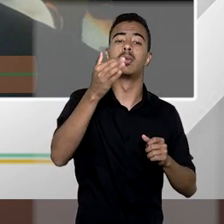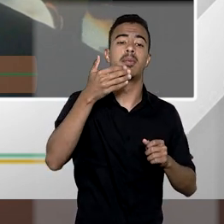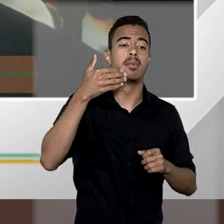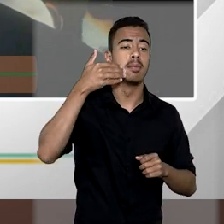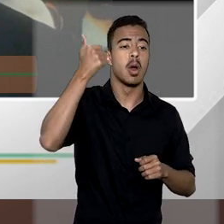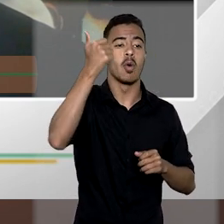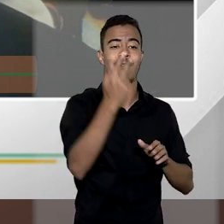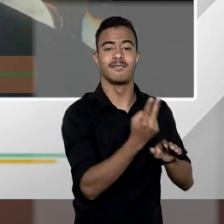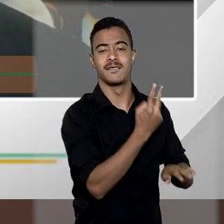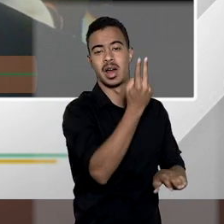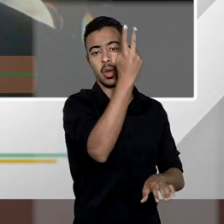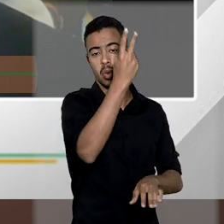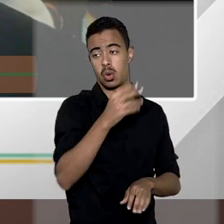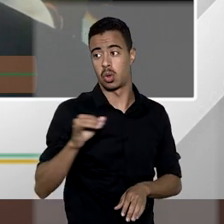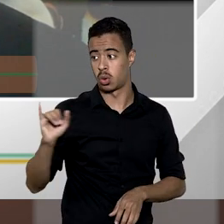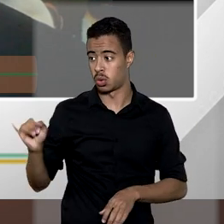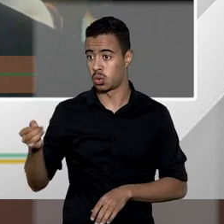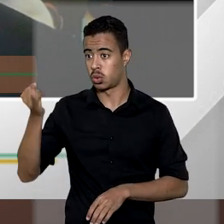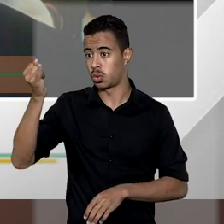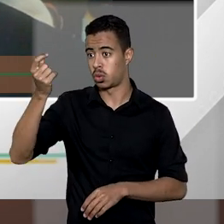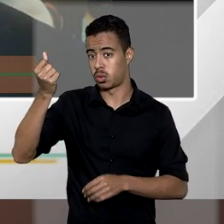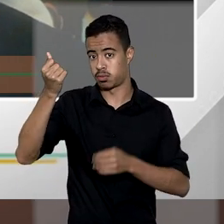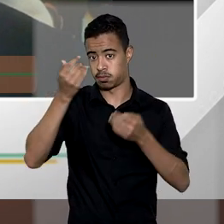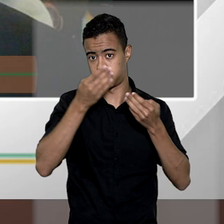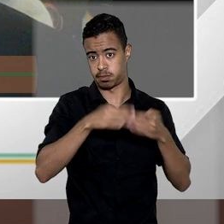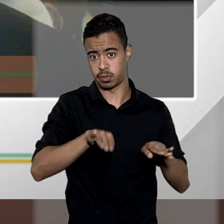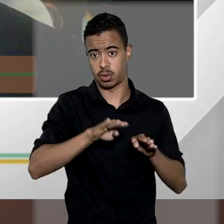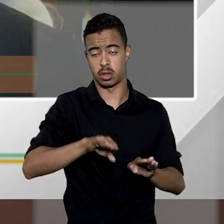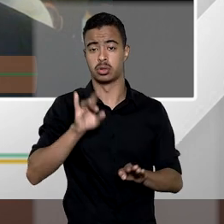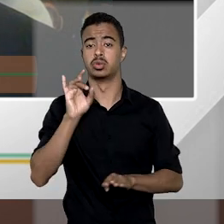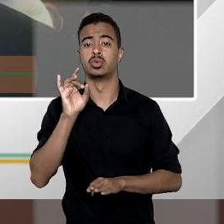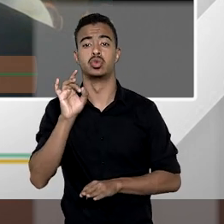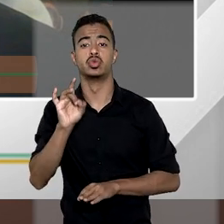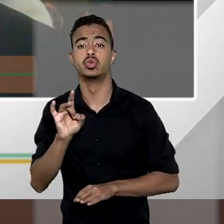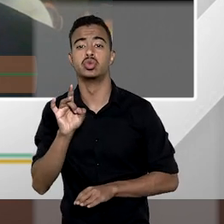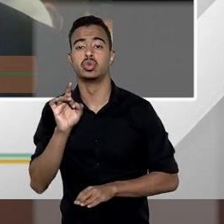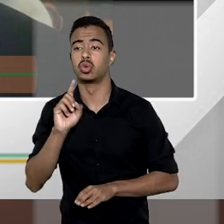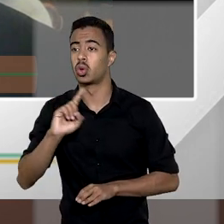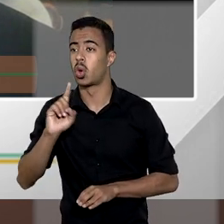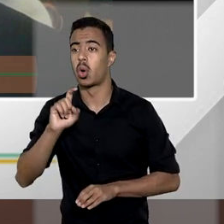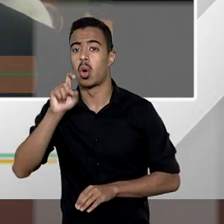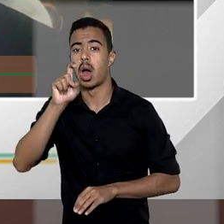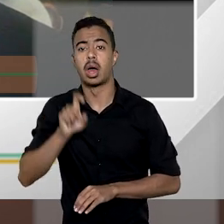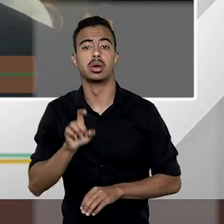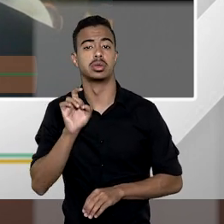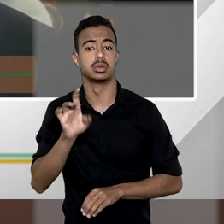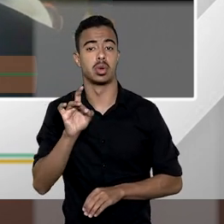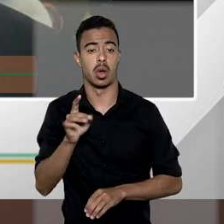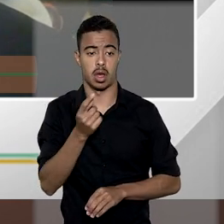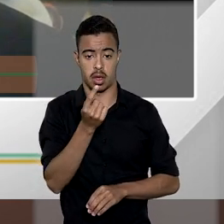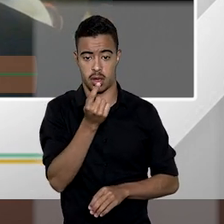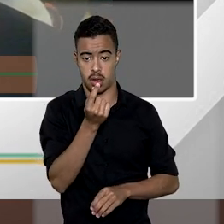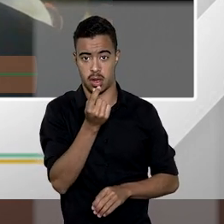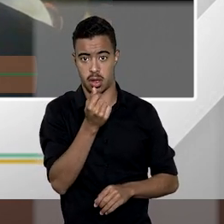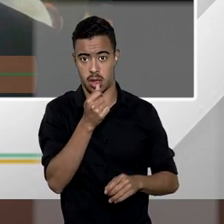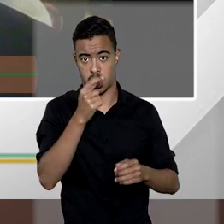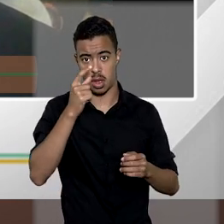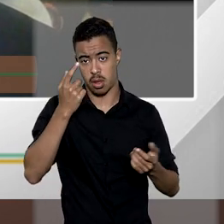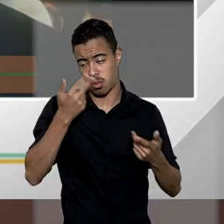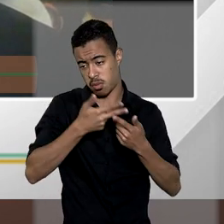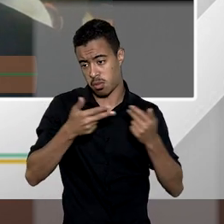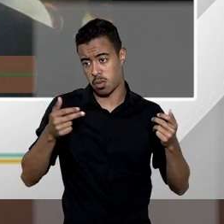pecuniariamente então os juros compensatórios eles correspondem não só aquilo que realmente